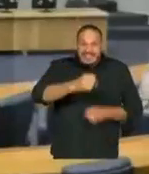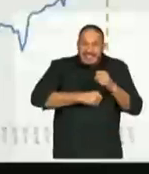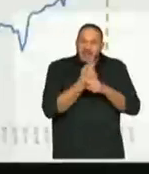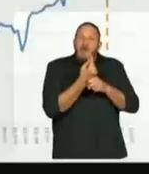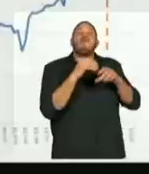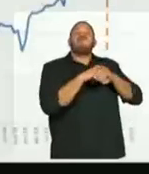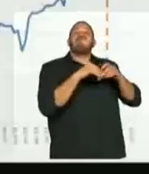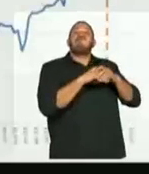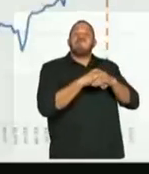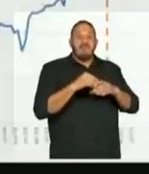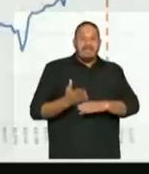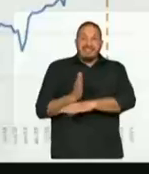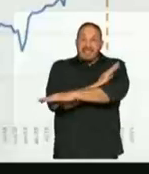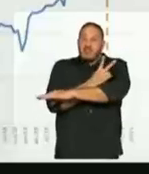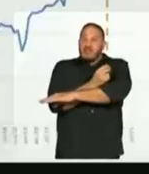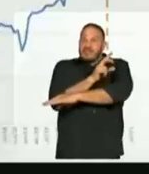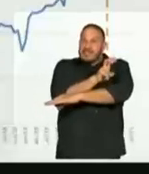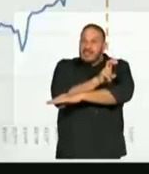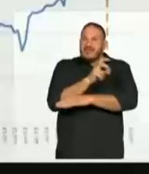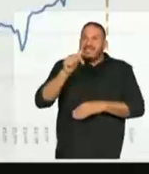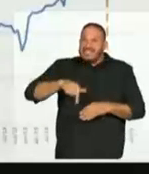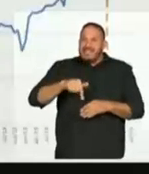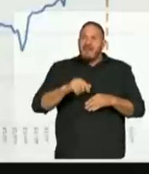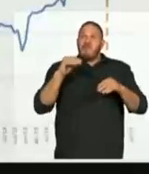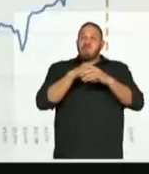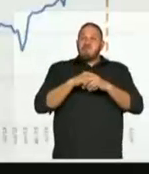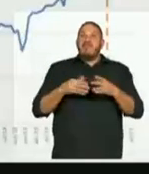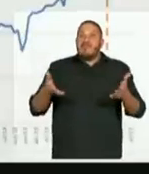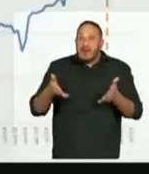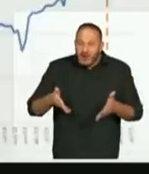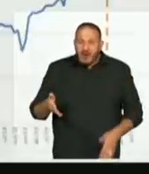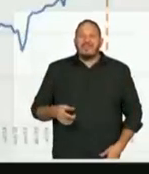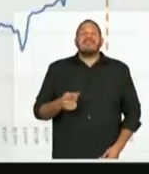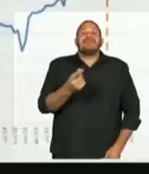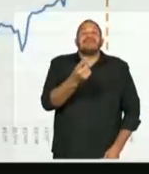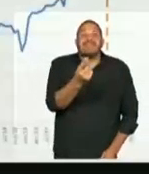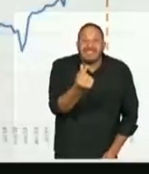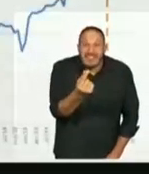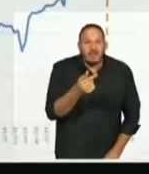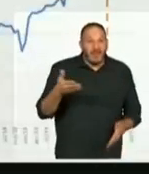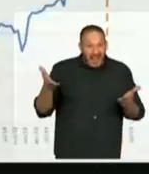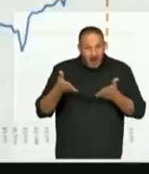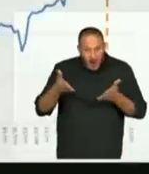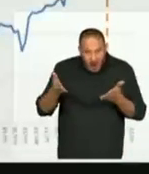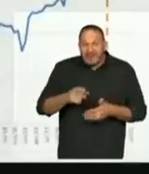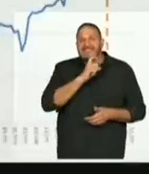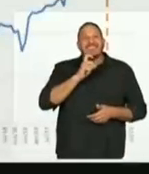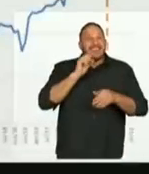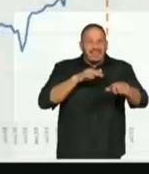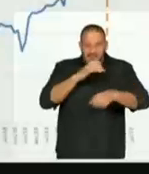histórica desde 2005. Com valores atualizados. O caixa, agora, setembro de